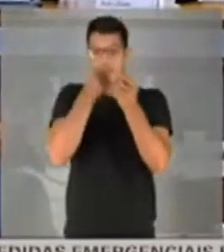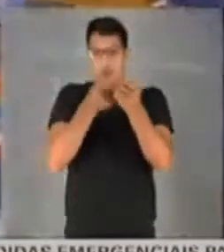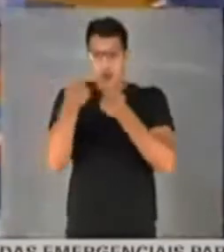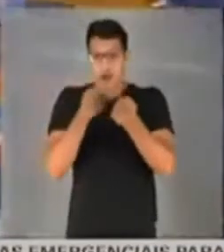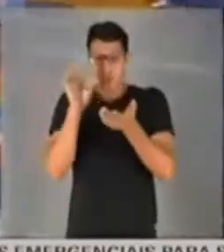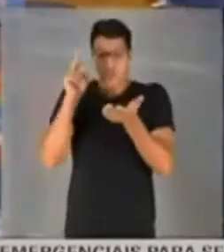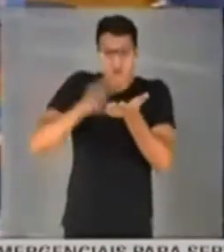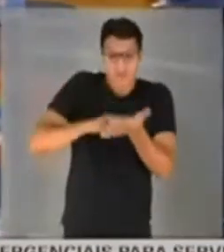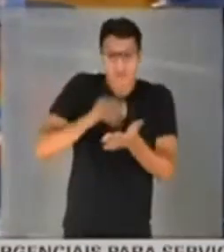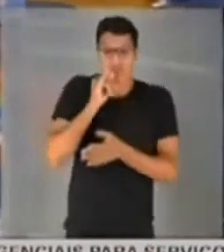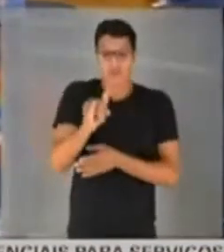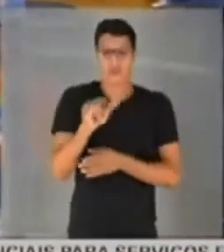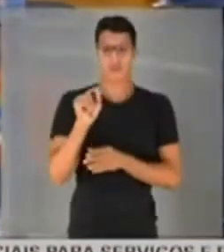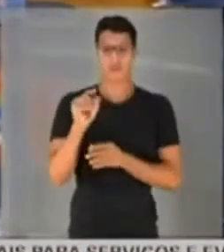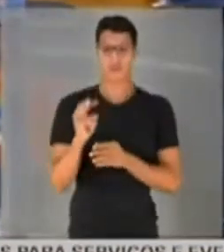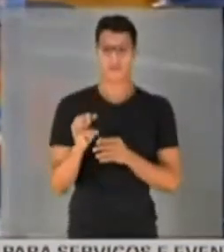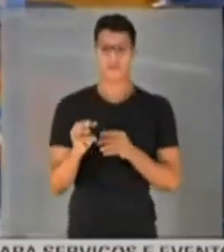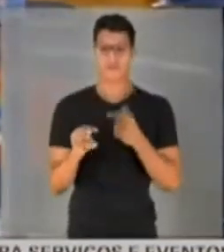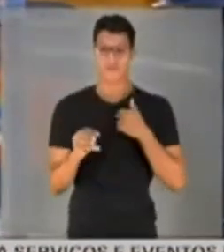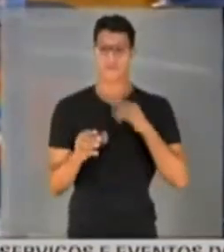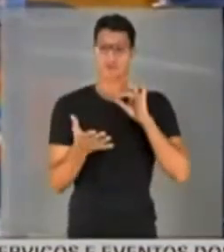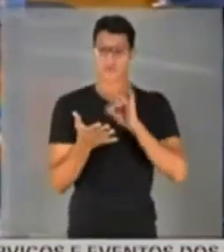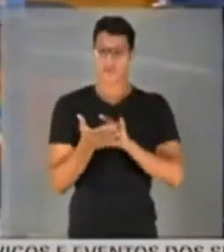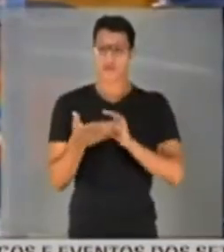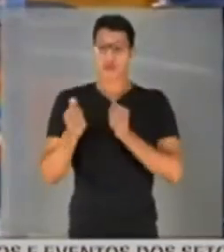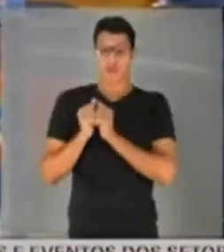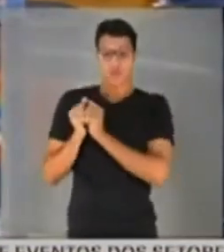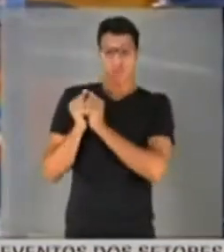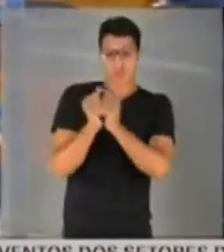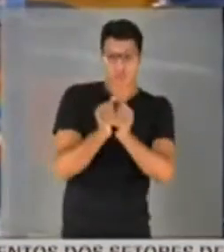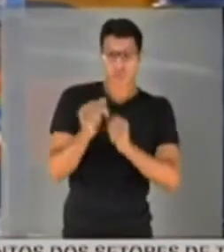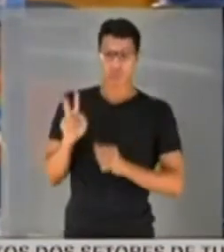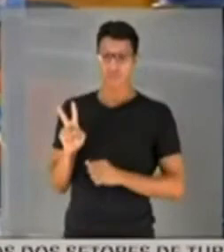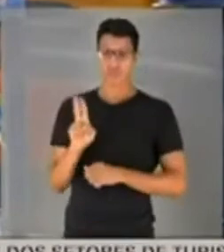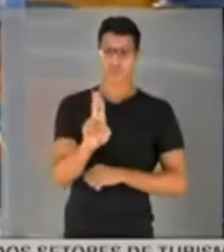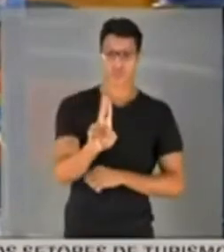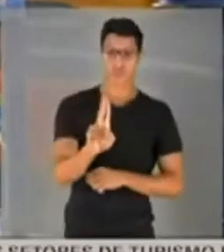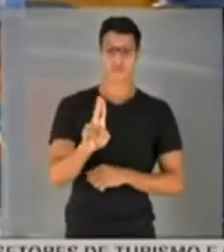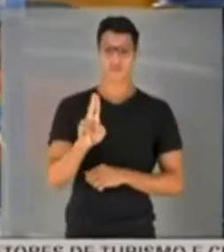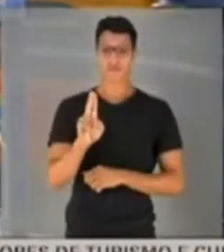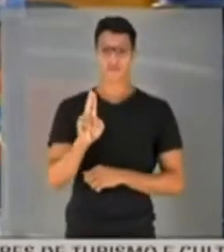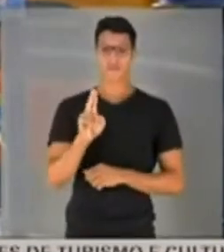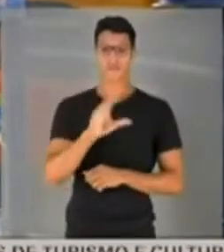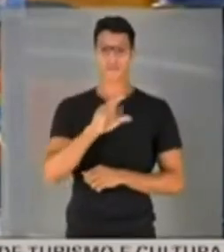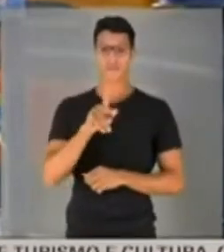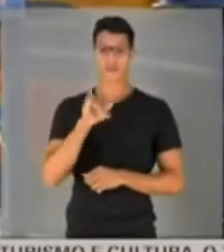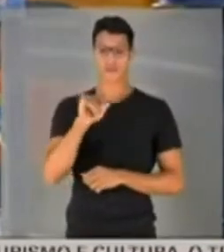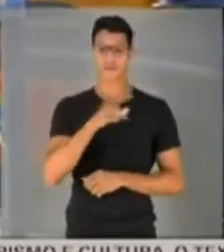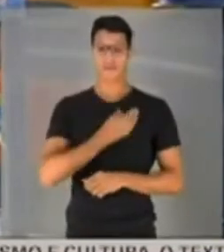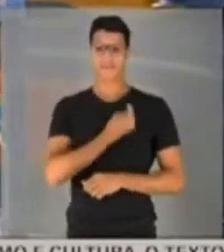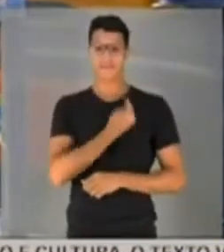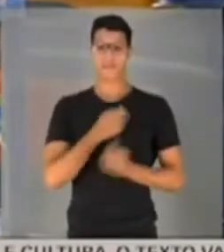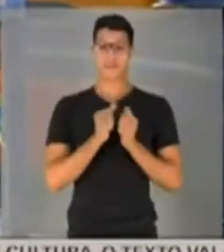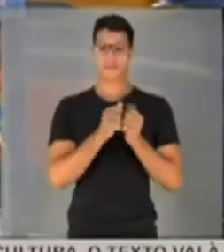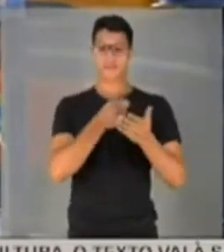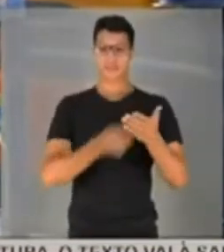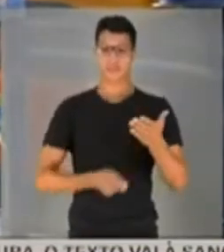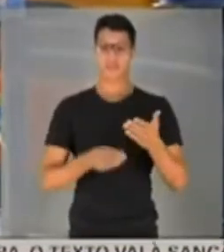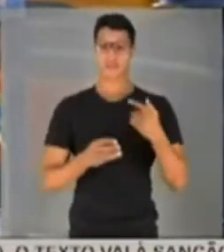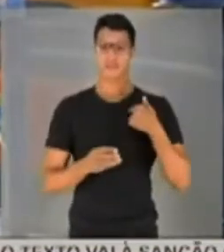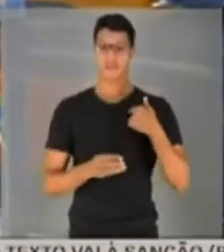o que o V. Ex. está falando, eu realmente fui com o V. Ex. à antessala da CPI, ele estava lá com o relator,